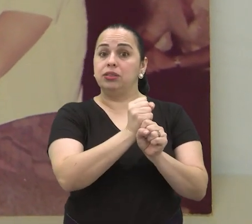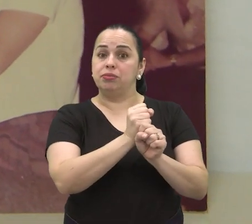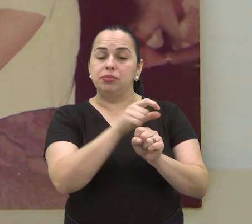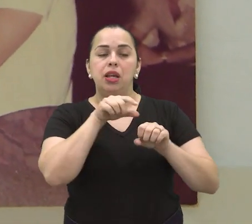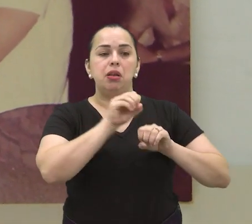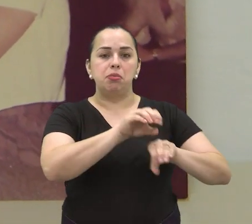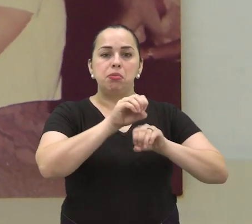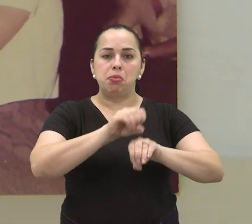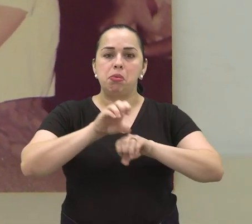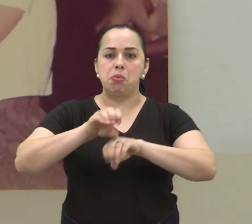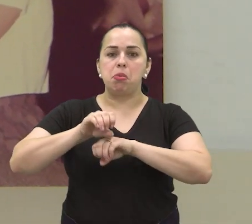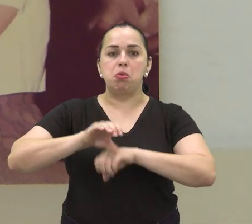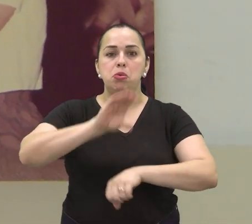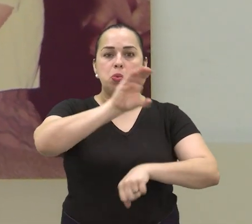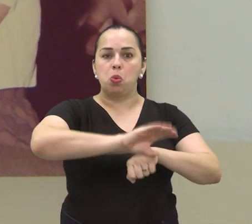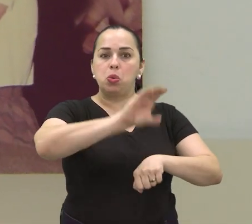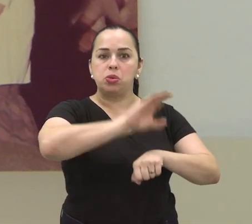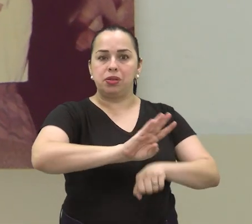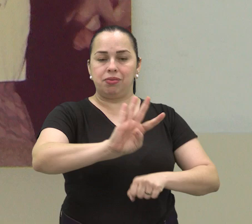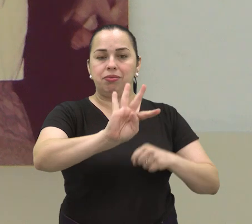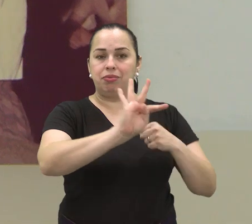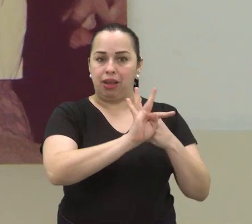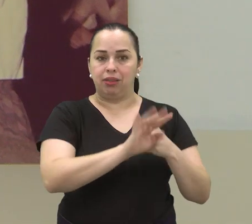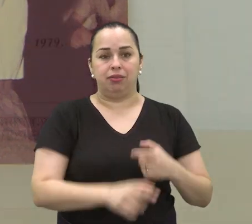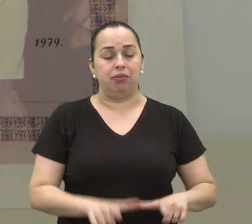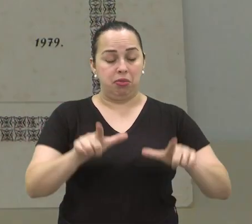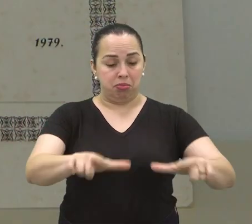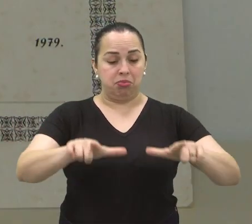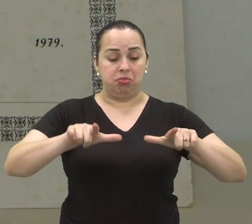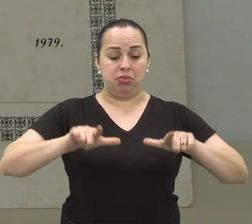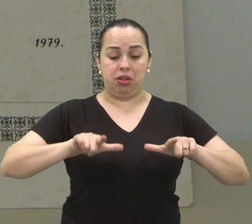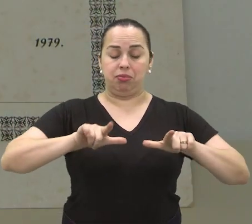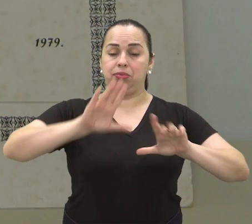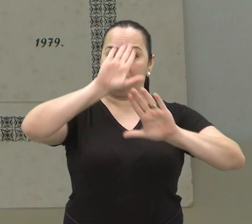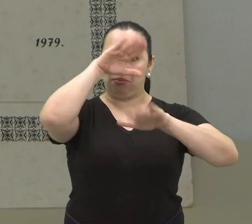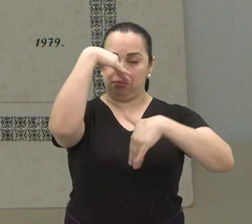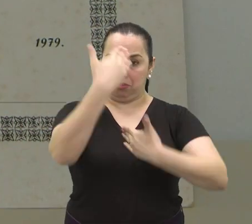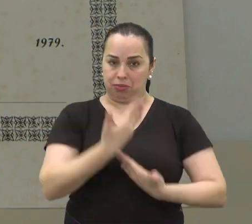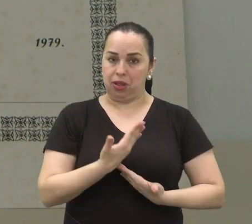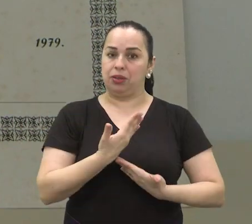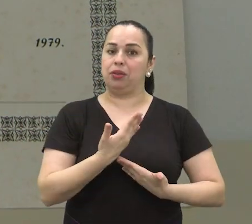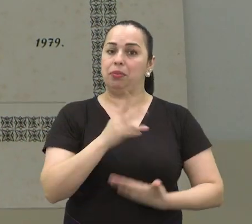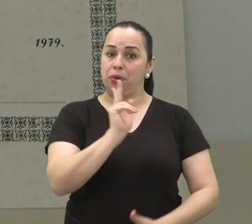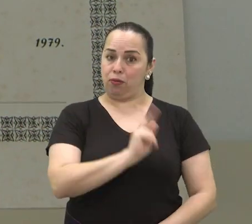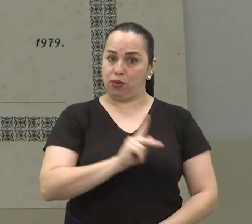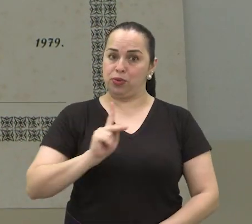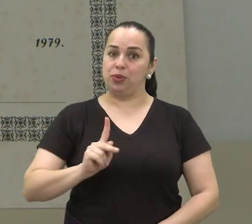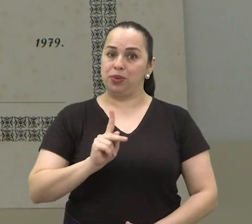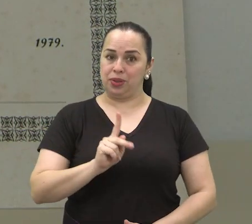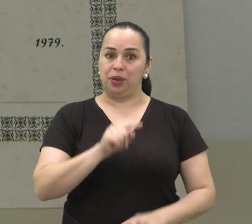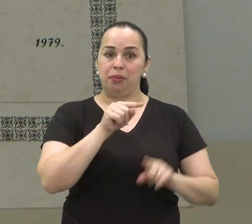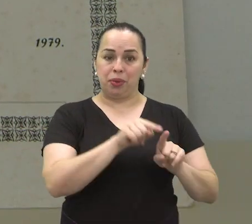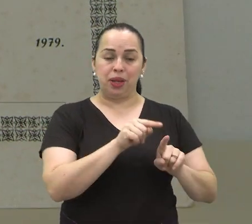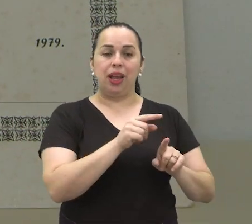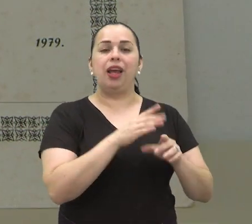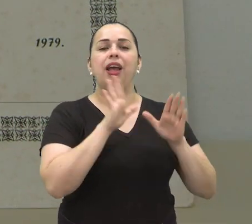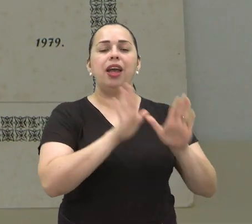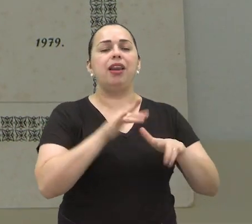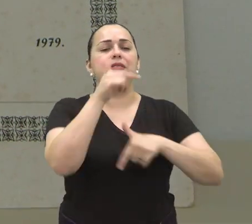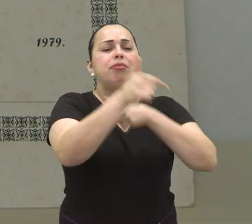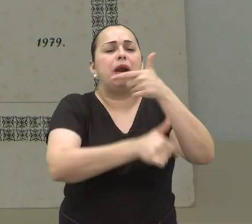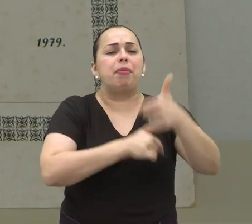ensinou matérias exatas e lecionou em cursos técnicos. Carrega um diploma de honra ao mérito como professor, um